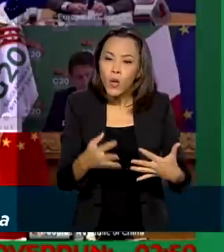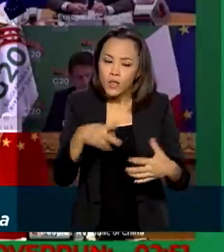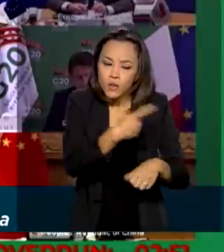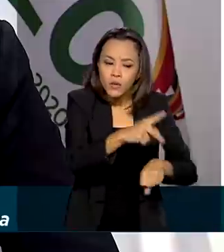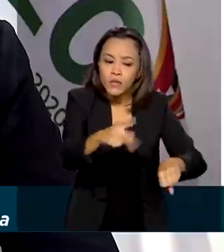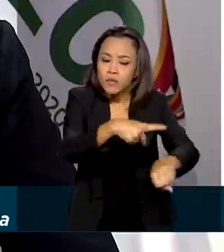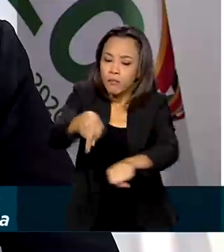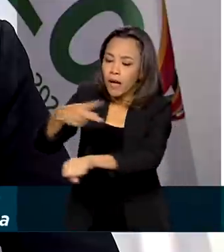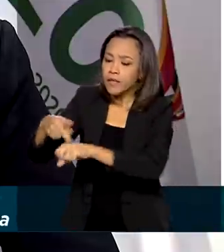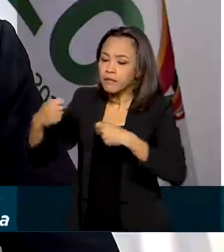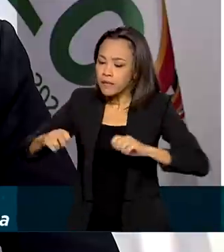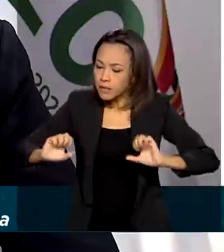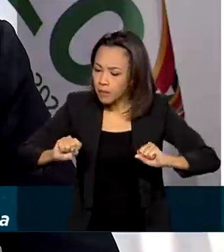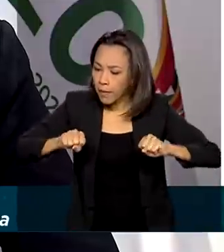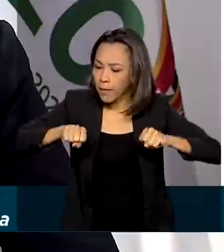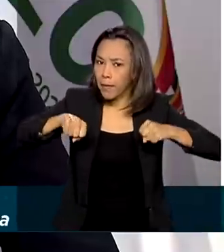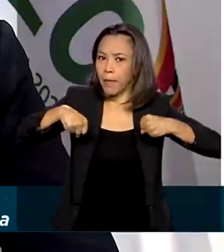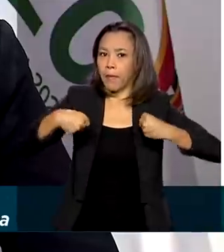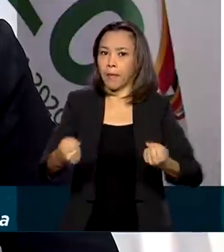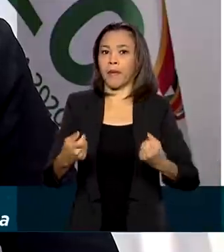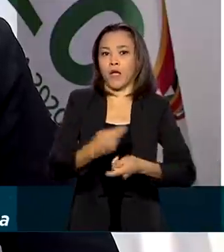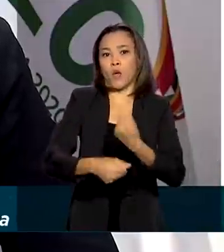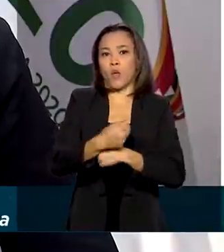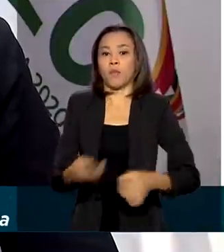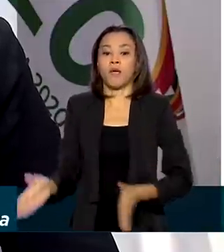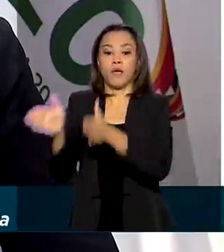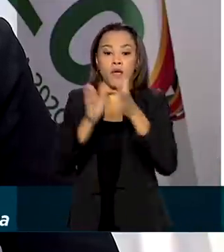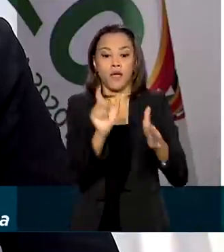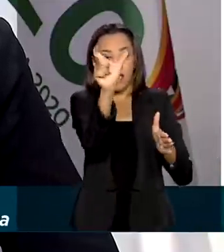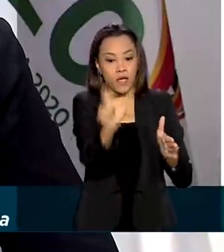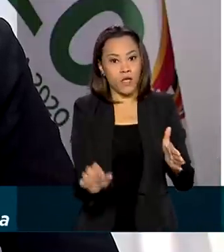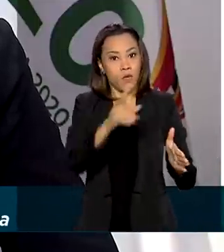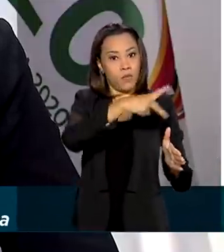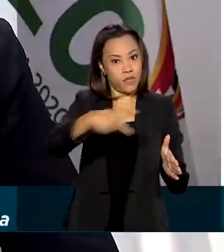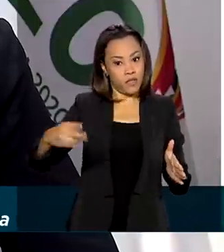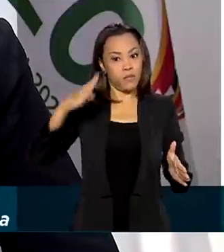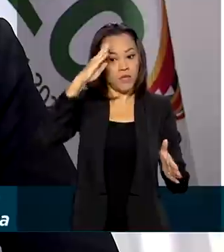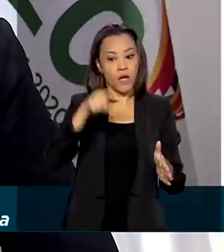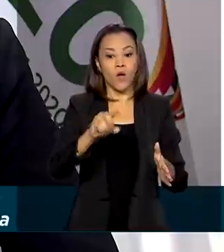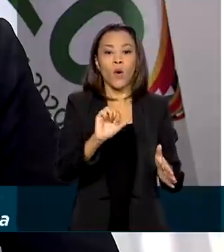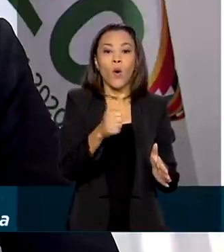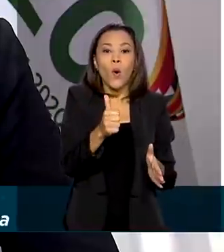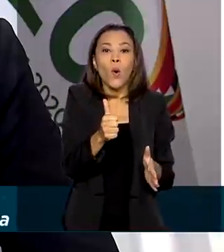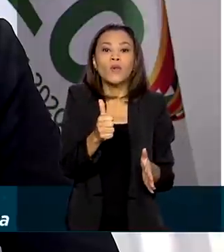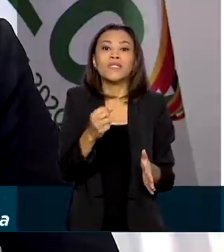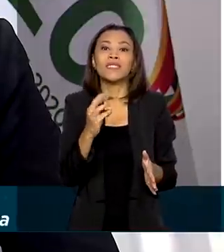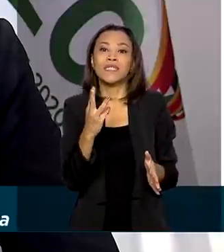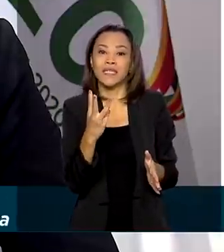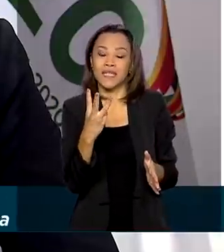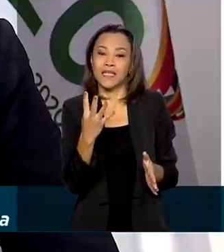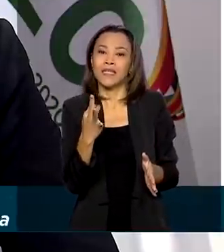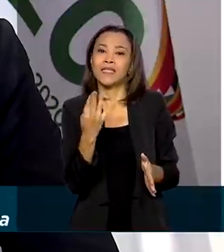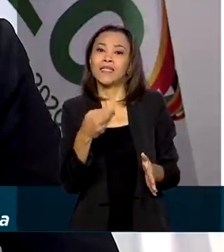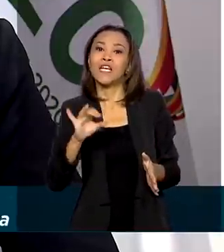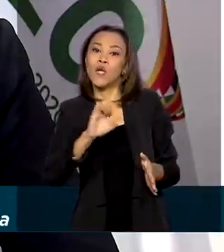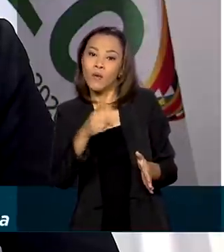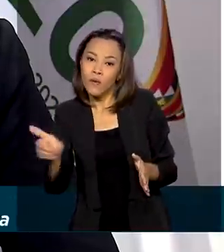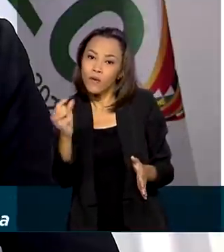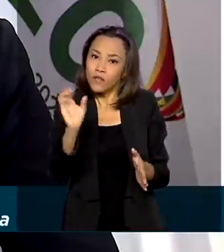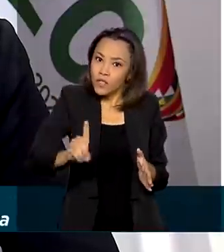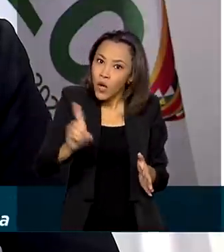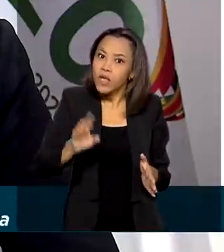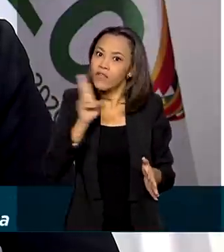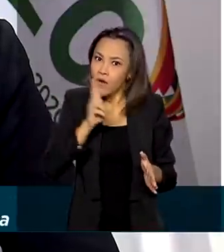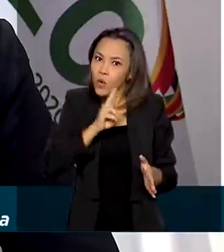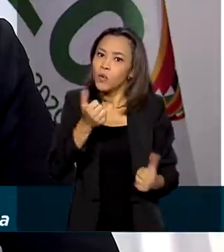economias. E o presidente Jair Bolsonaro apontou o aporte de 11 trilhões de dólares do G20 e destacou o auxílio